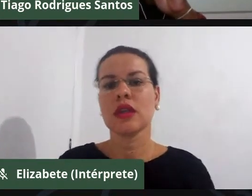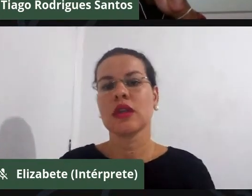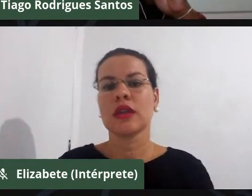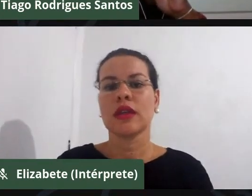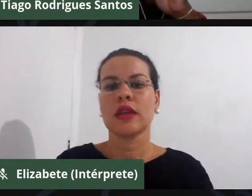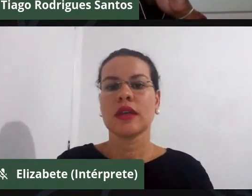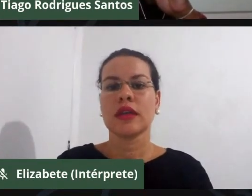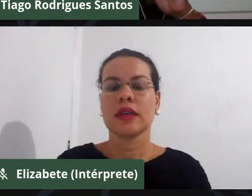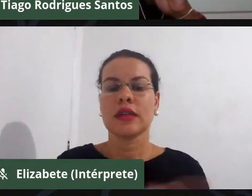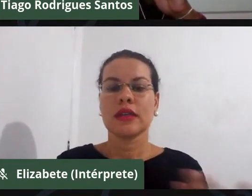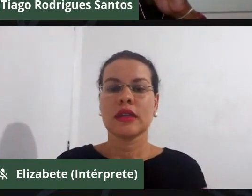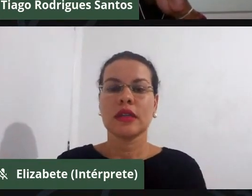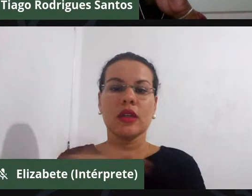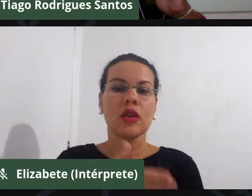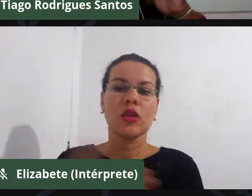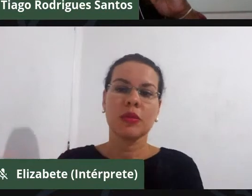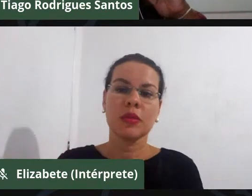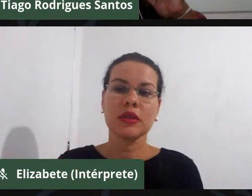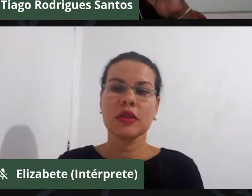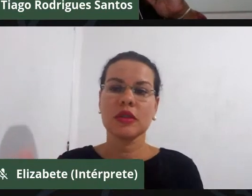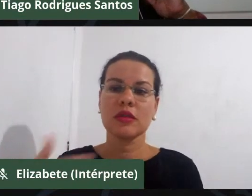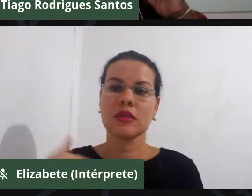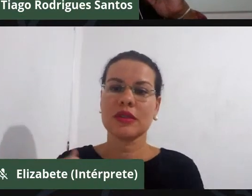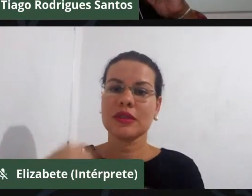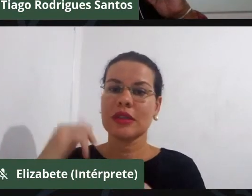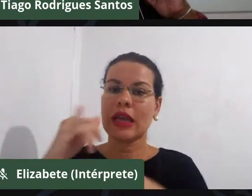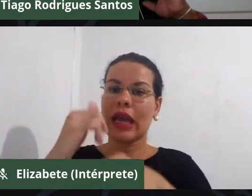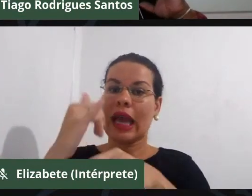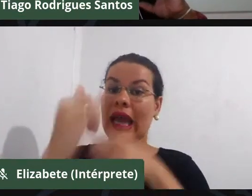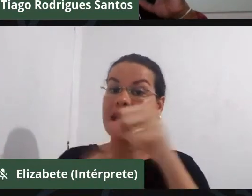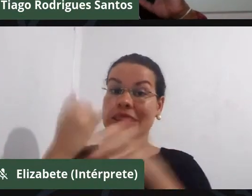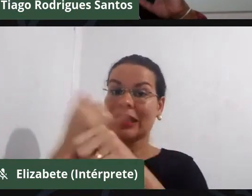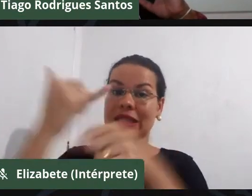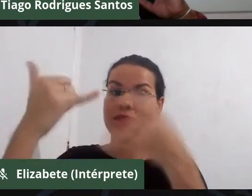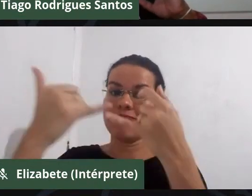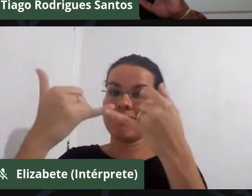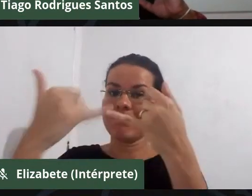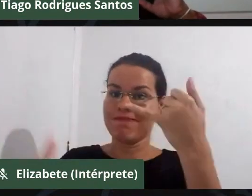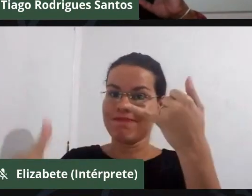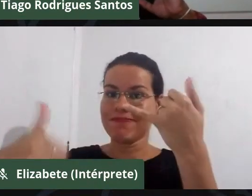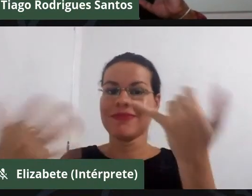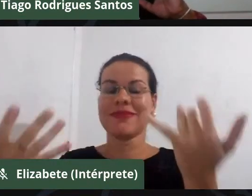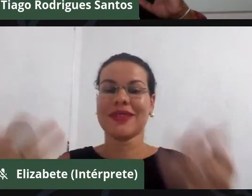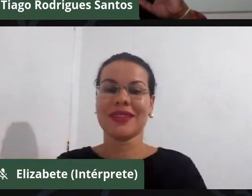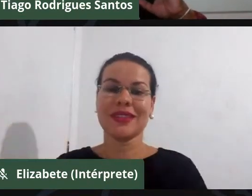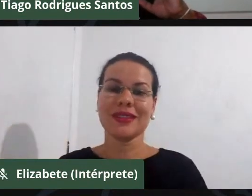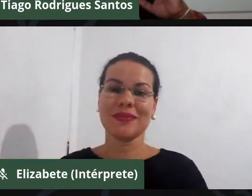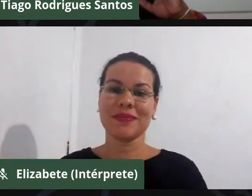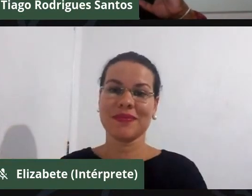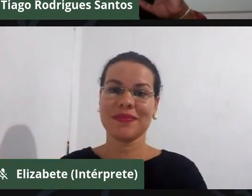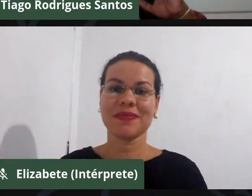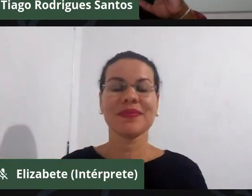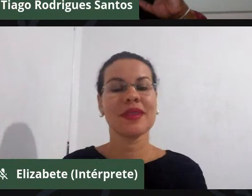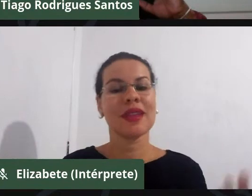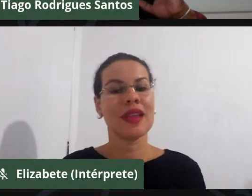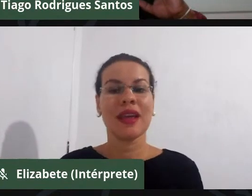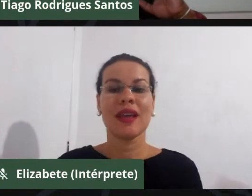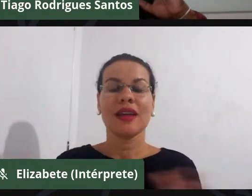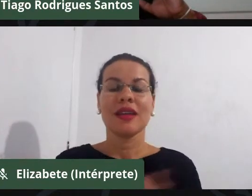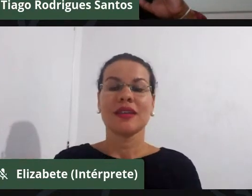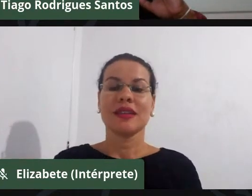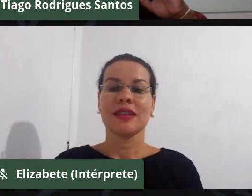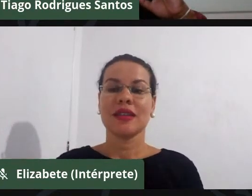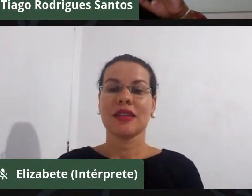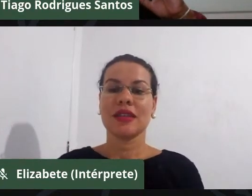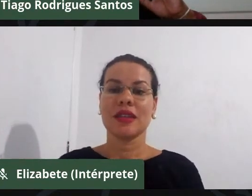começando quando a internet caiu. Bom, como eu